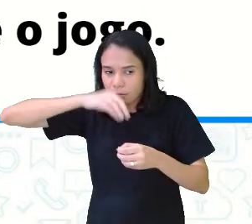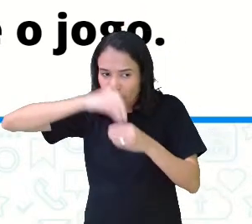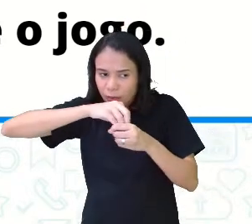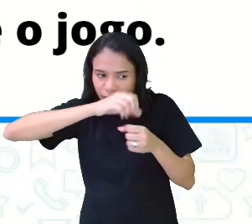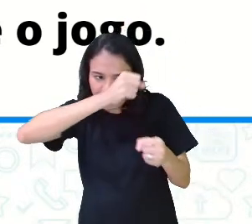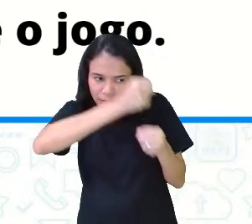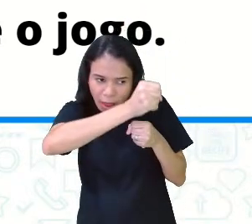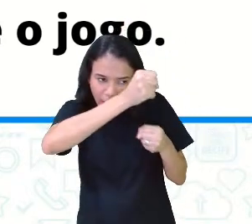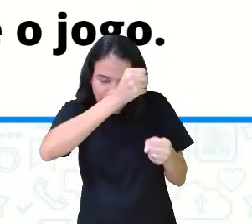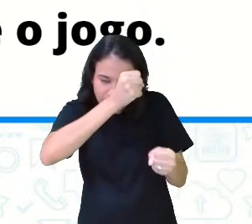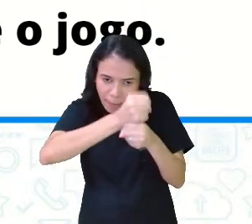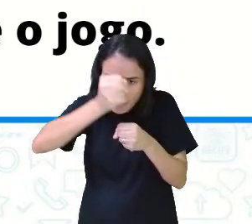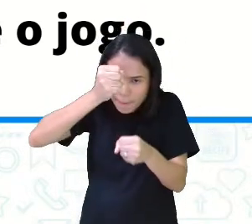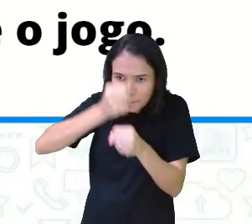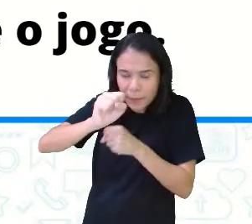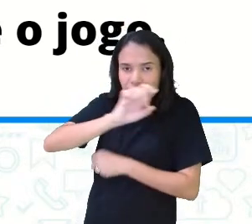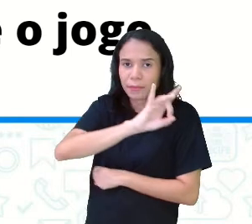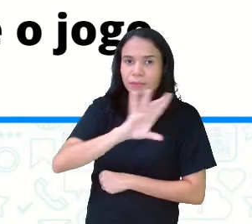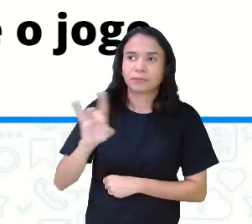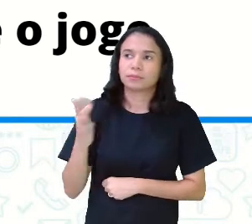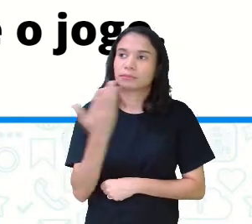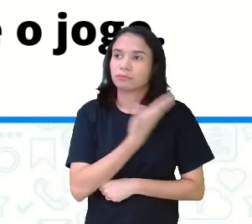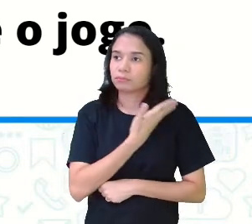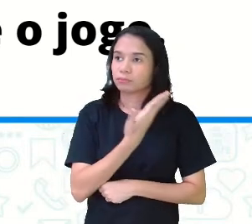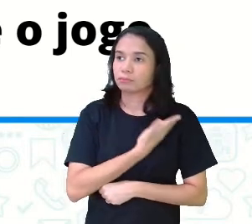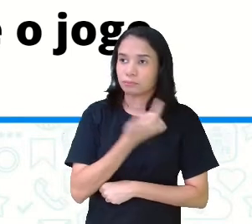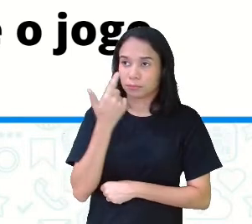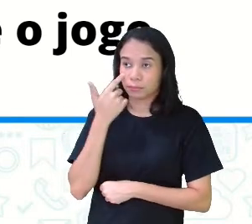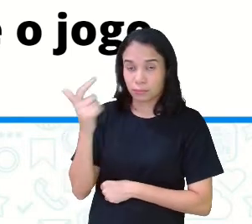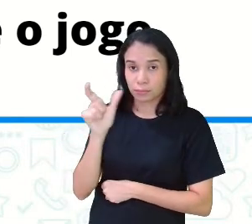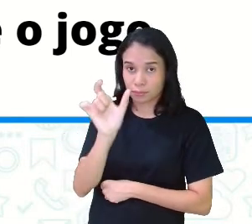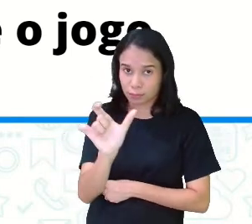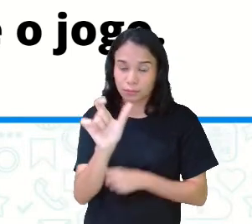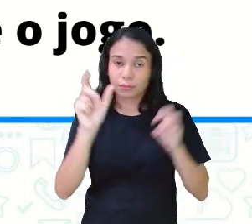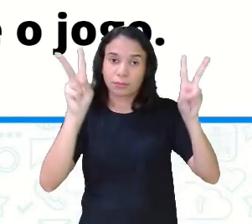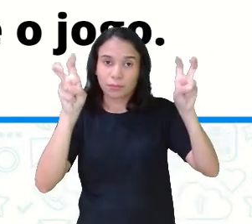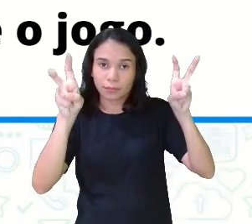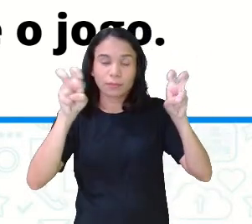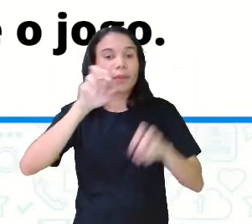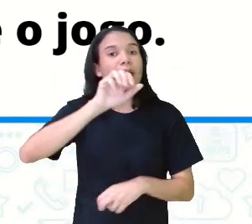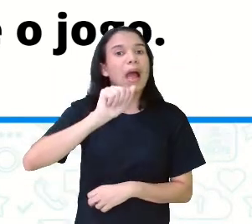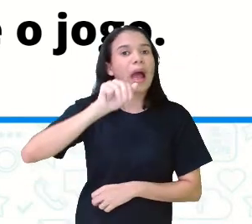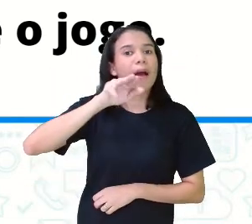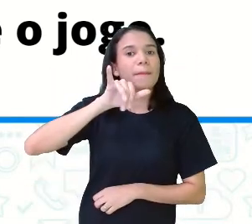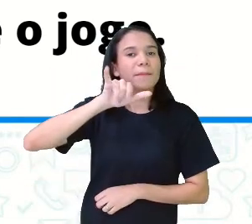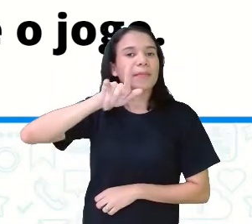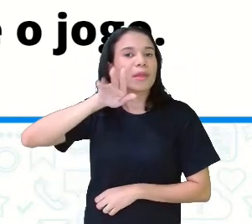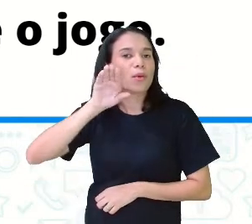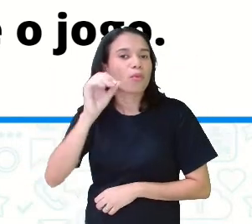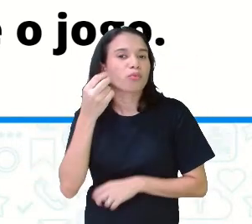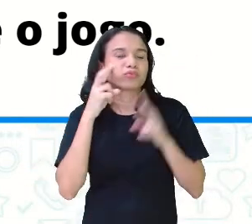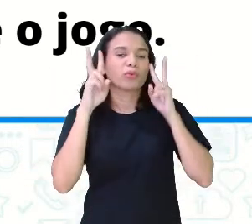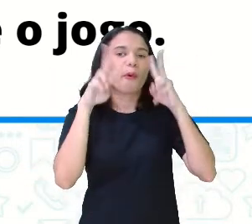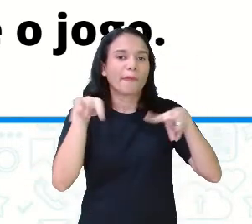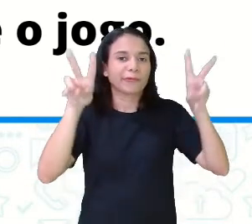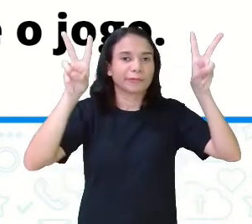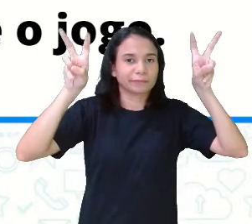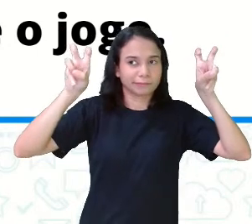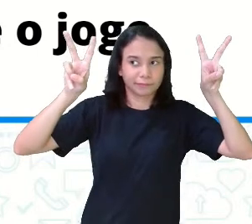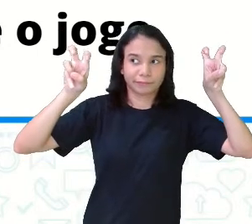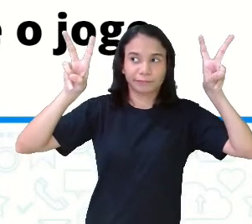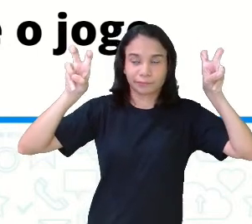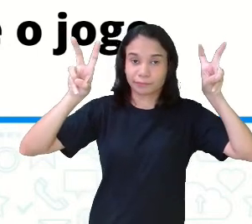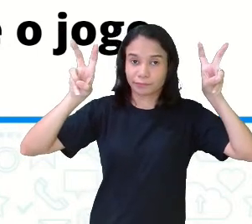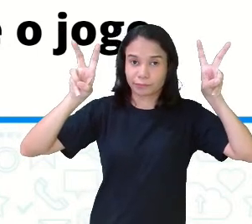um dos amigos. Observe que essa palavra amigos está entre aspas. Localizou aí na tela a palavra